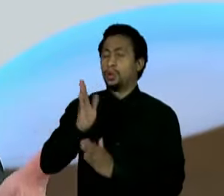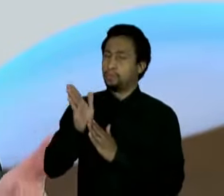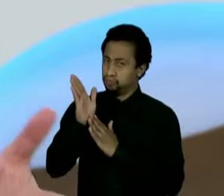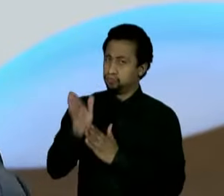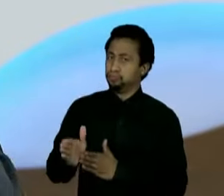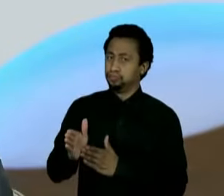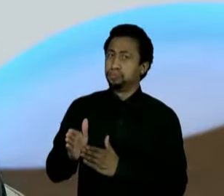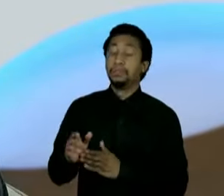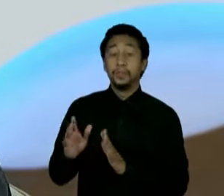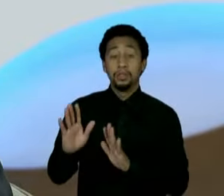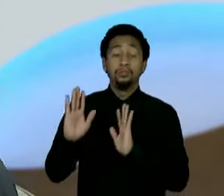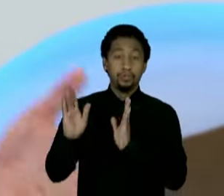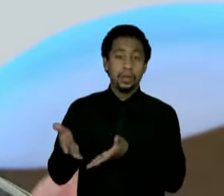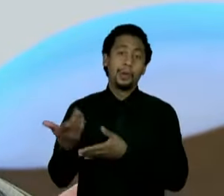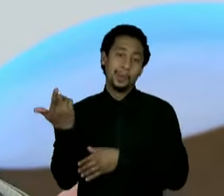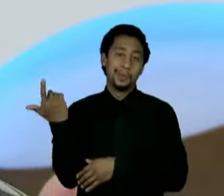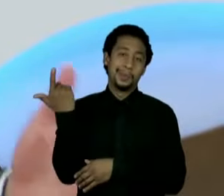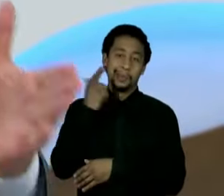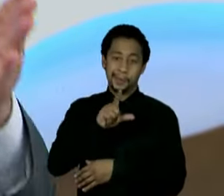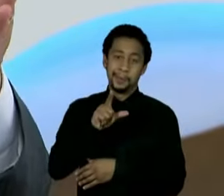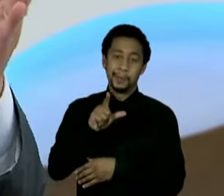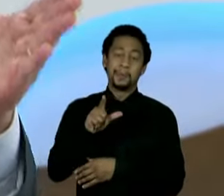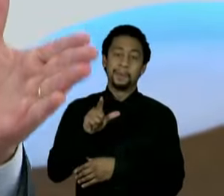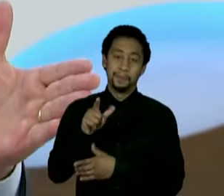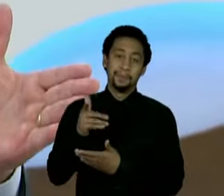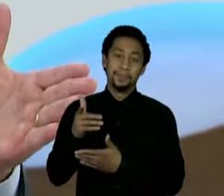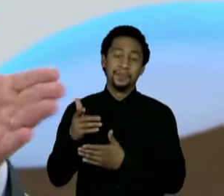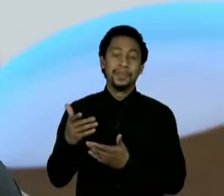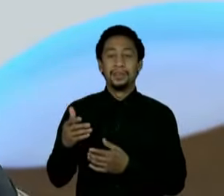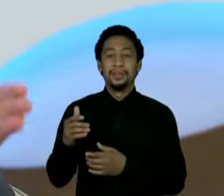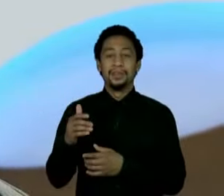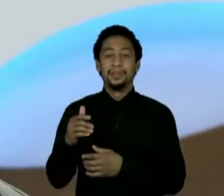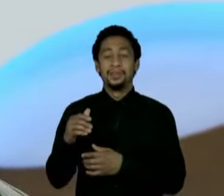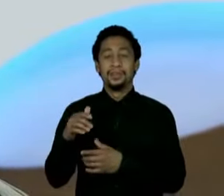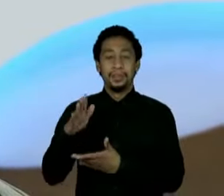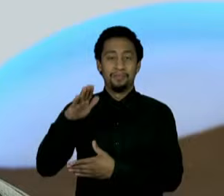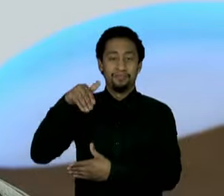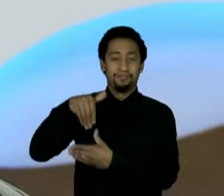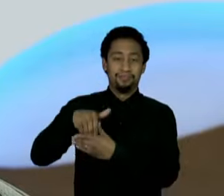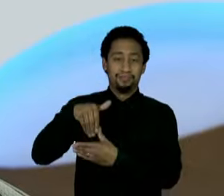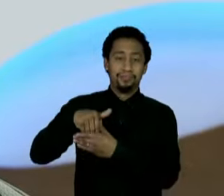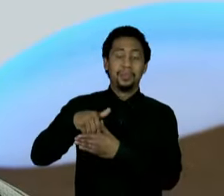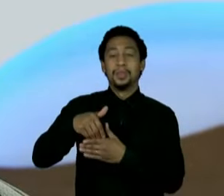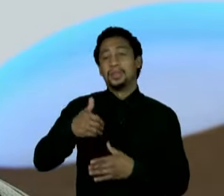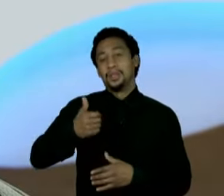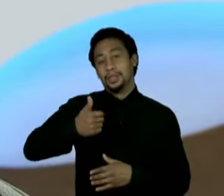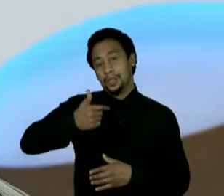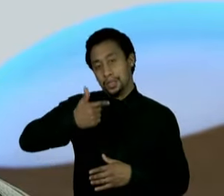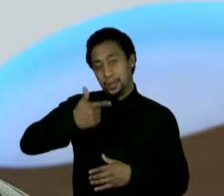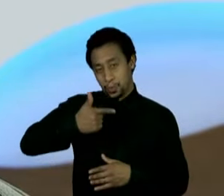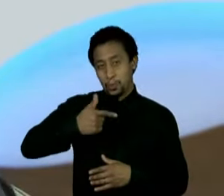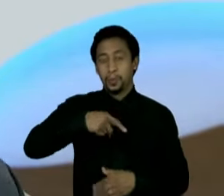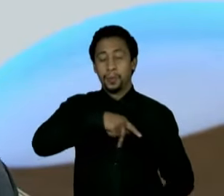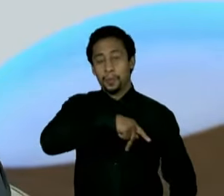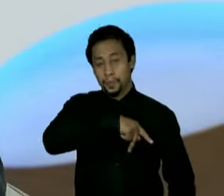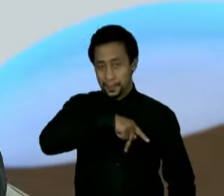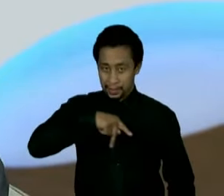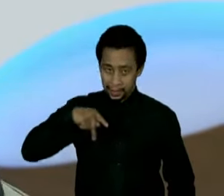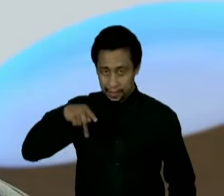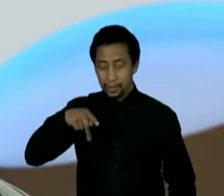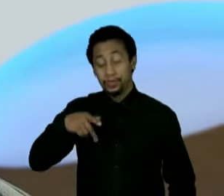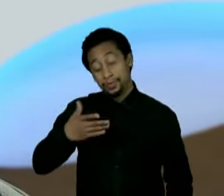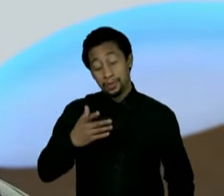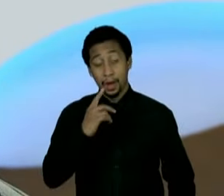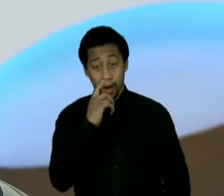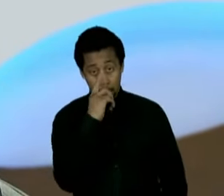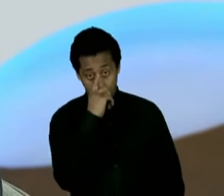nossa cota em colocar uma candidatura vice-presidente da República do governador Alckmin, que foi alguém que a gente